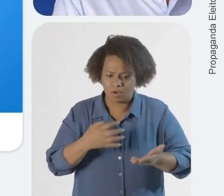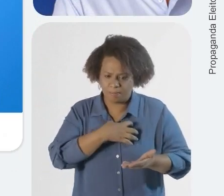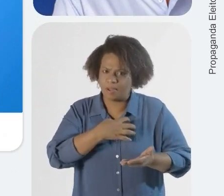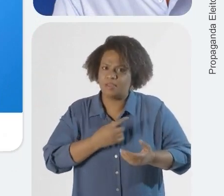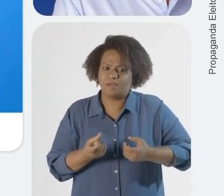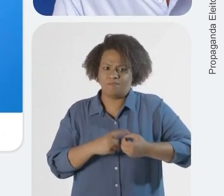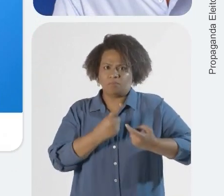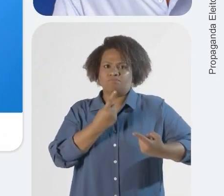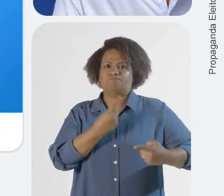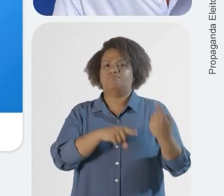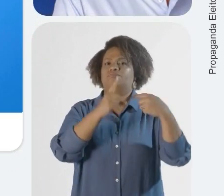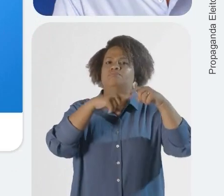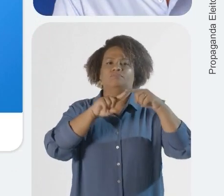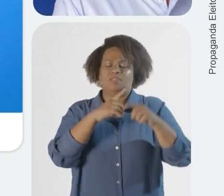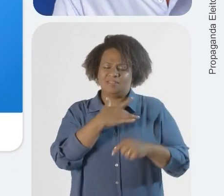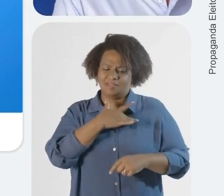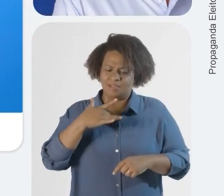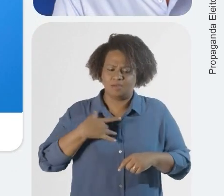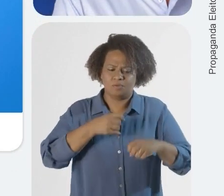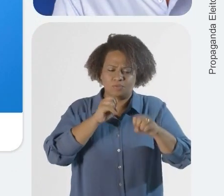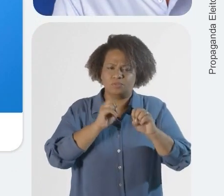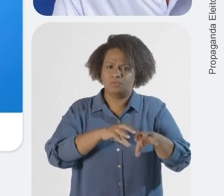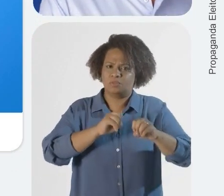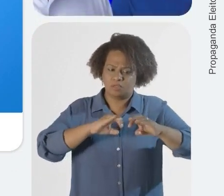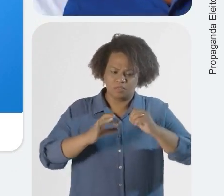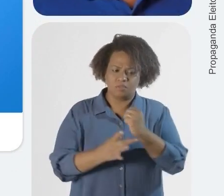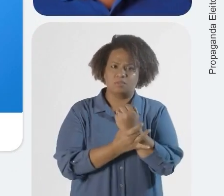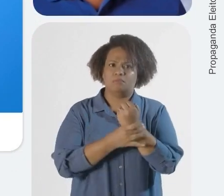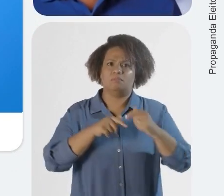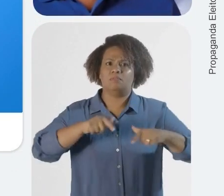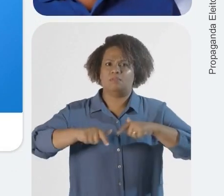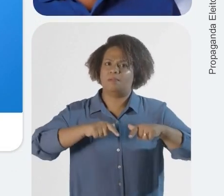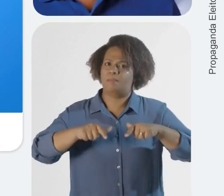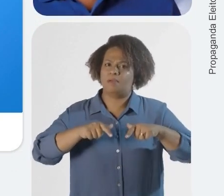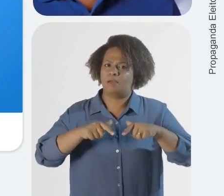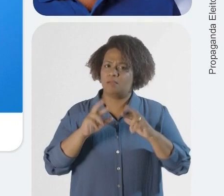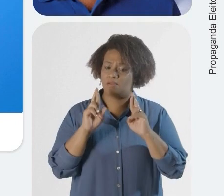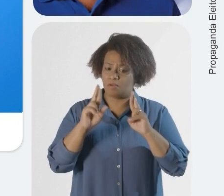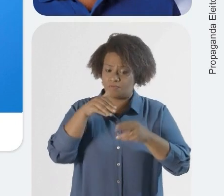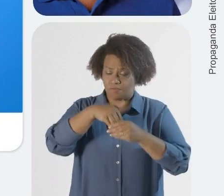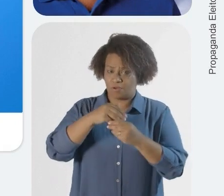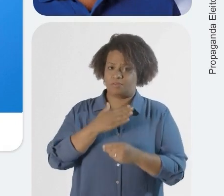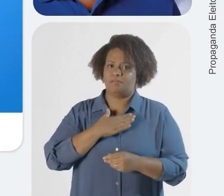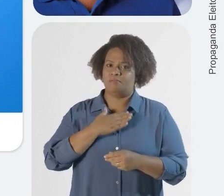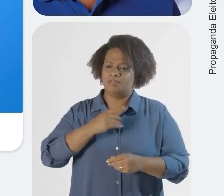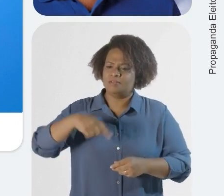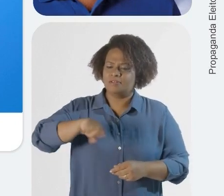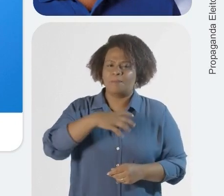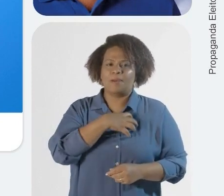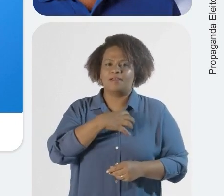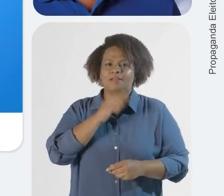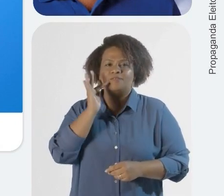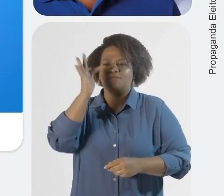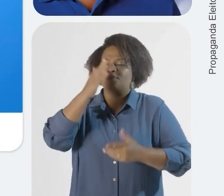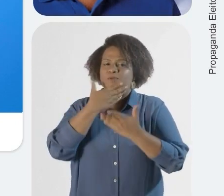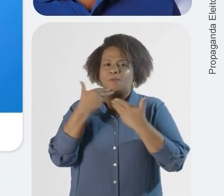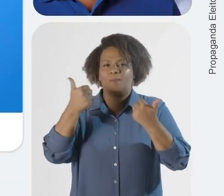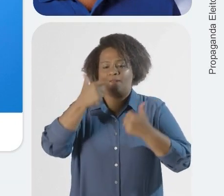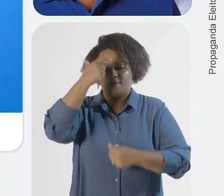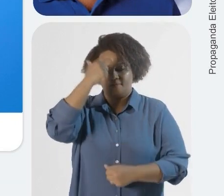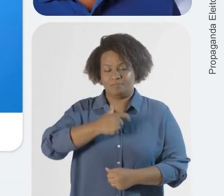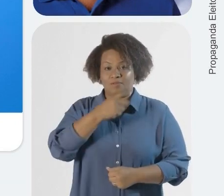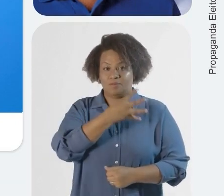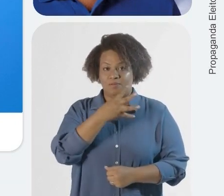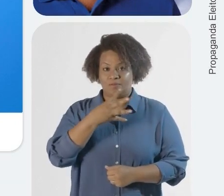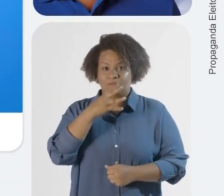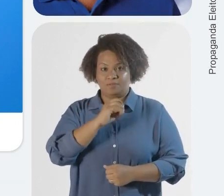momento da Bahia voltar a crescer. Com mais saúde, educação, segurança e emprego. Conto com o seu voto, para que os baianos tenham dias melhores.